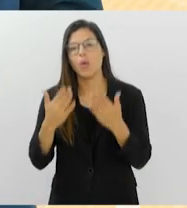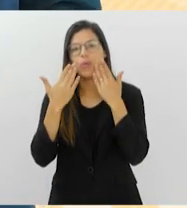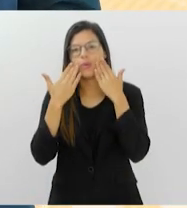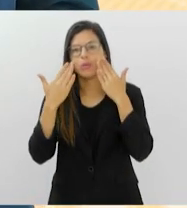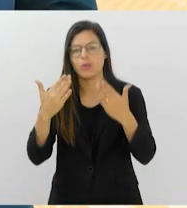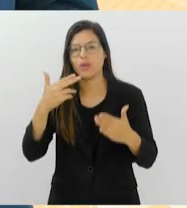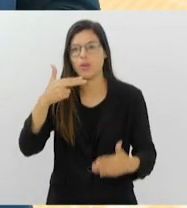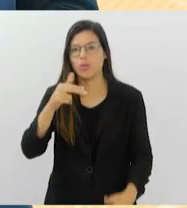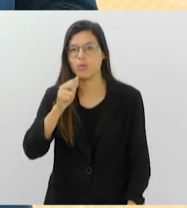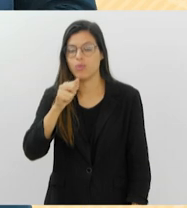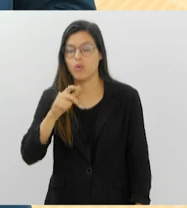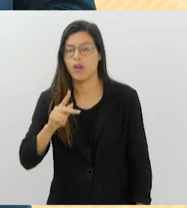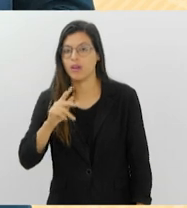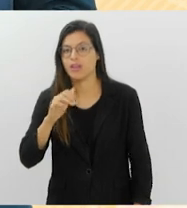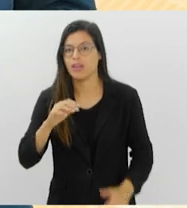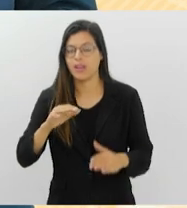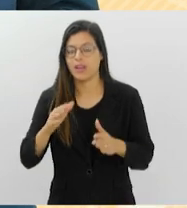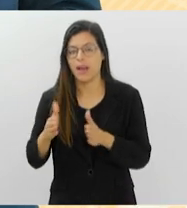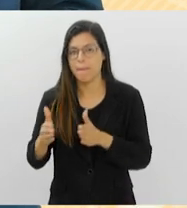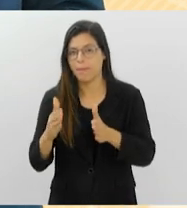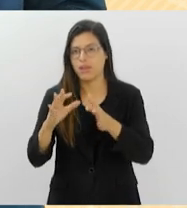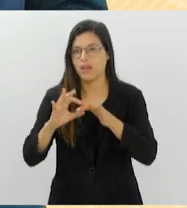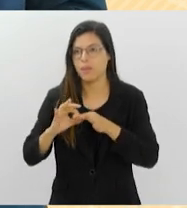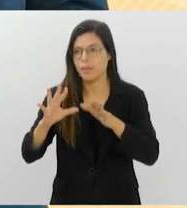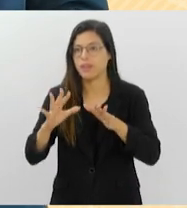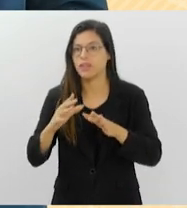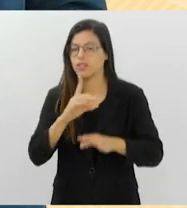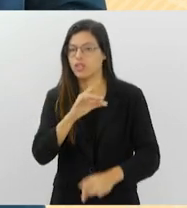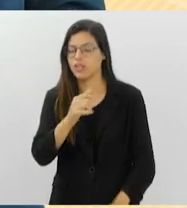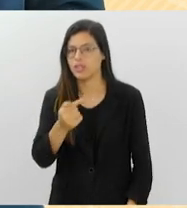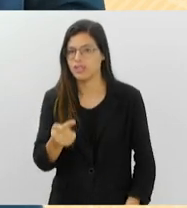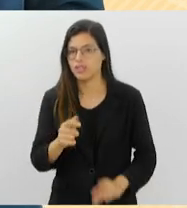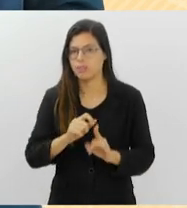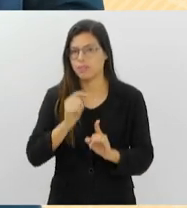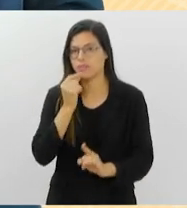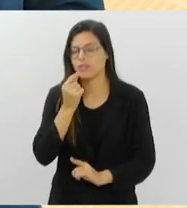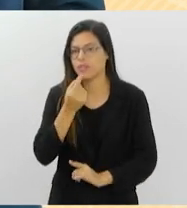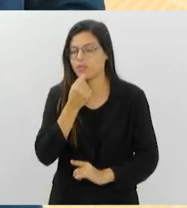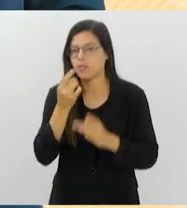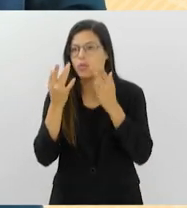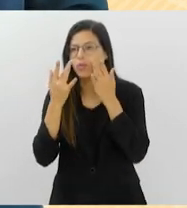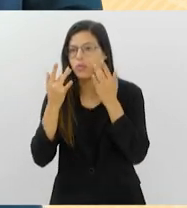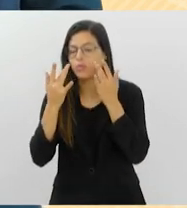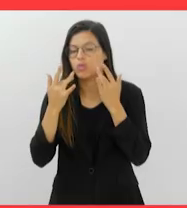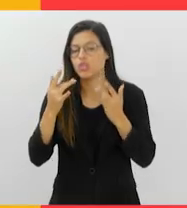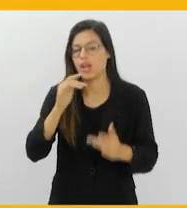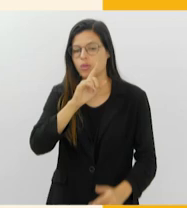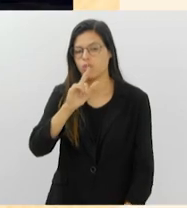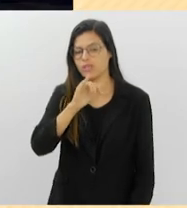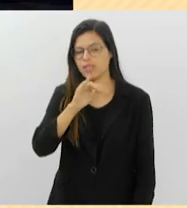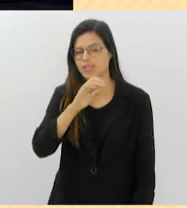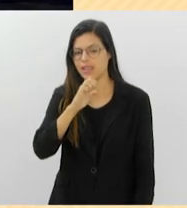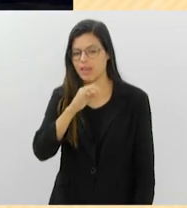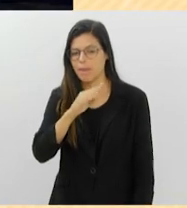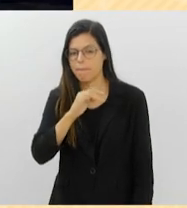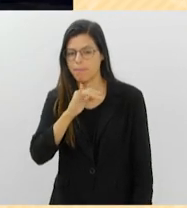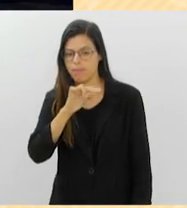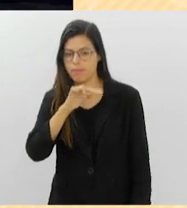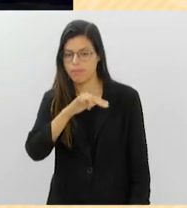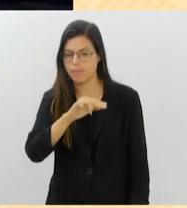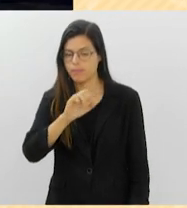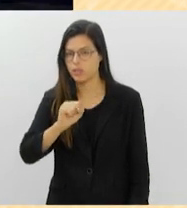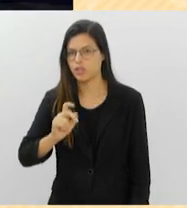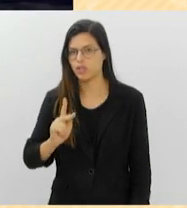Caminhos da Liberdade, estreia nova temporada no dia 7 de setembro no Teatro Municipal Zimbinsk. A peça, que traz uma